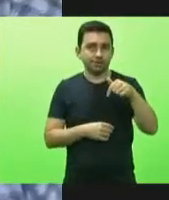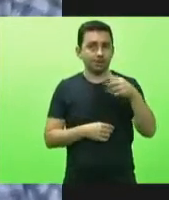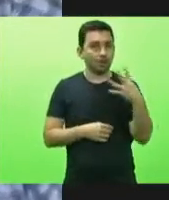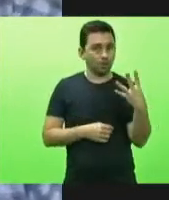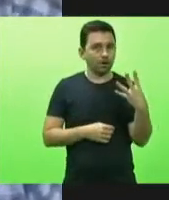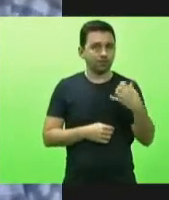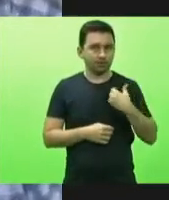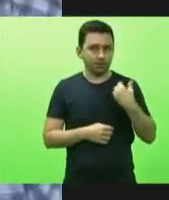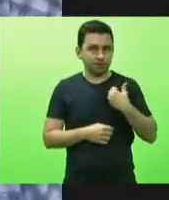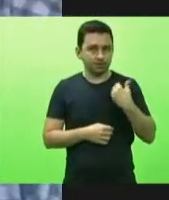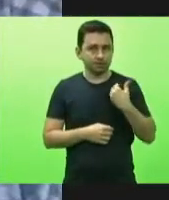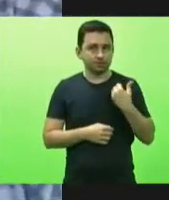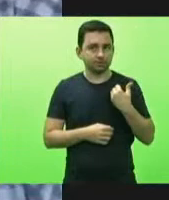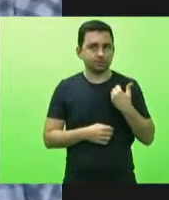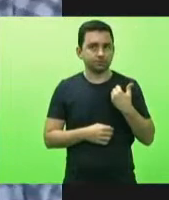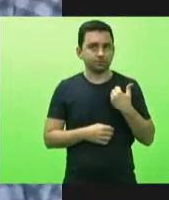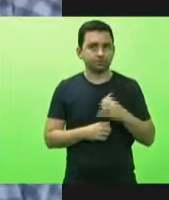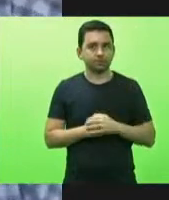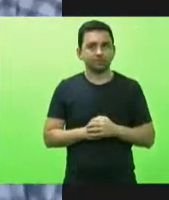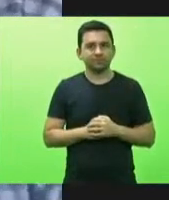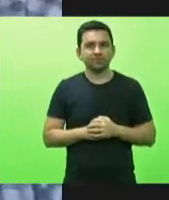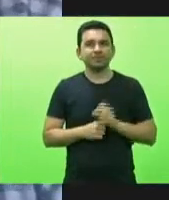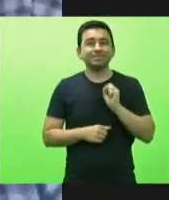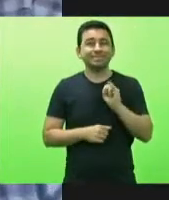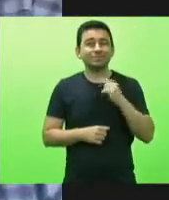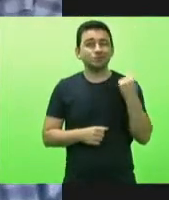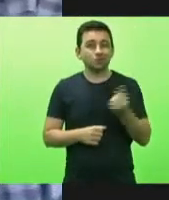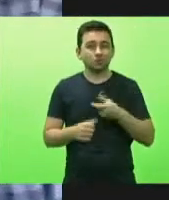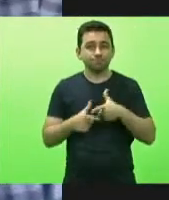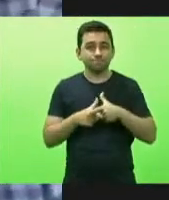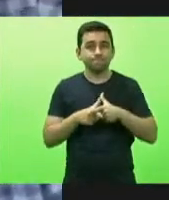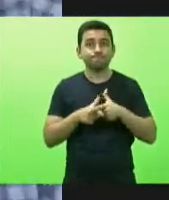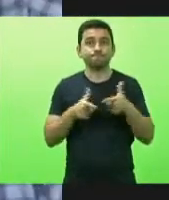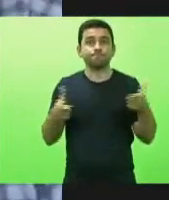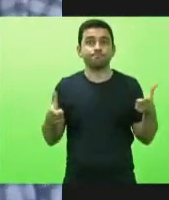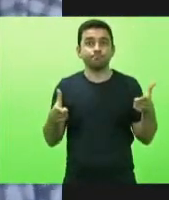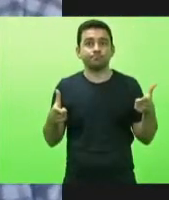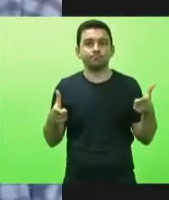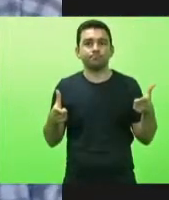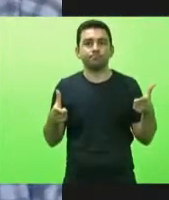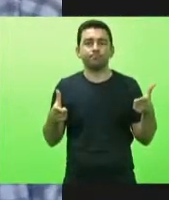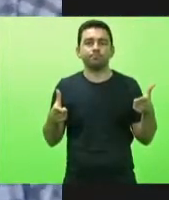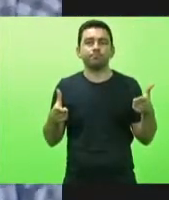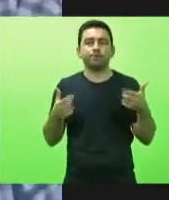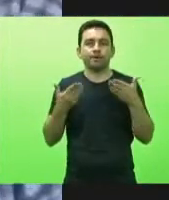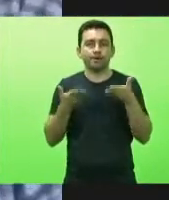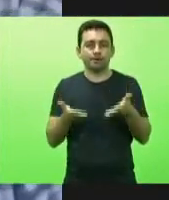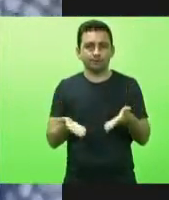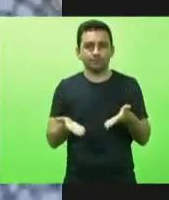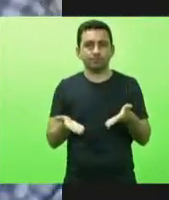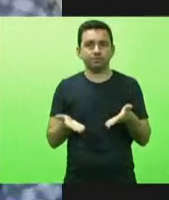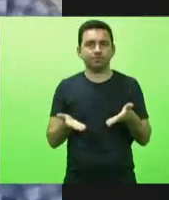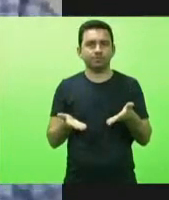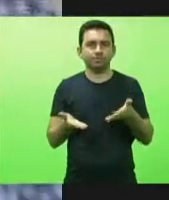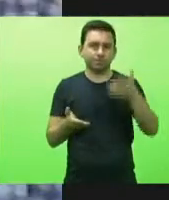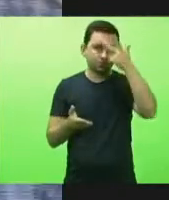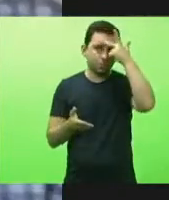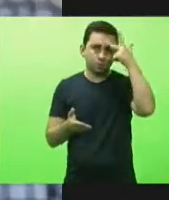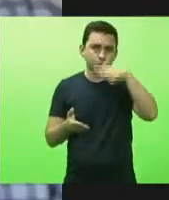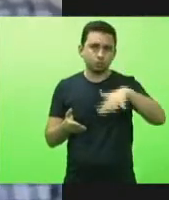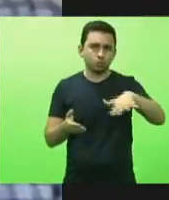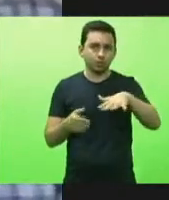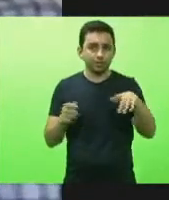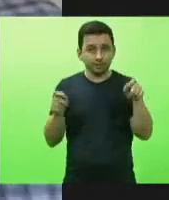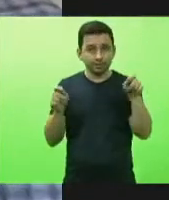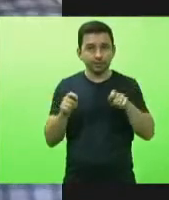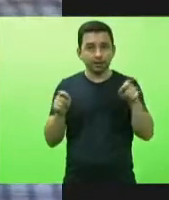se nós expandirmos se nós aumentarmos as pessoas as que possam